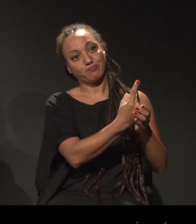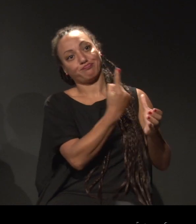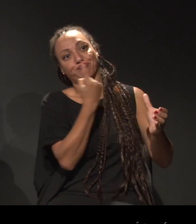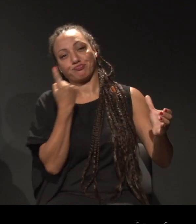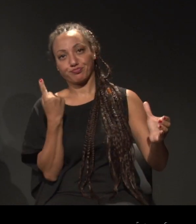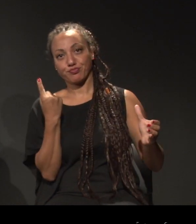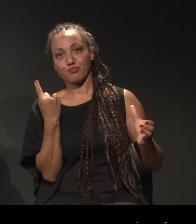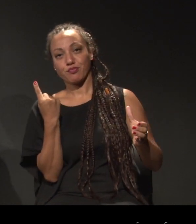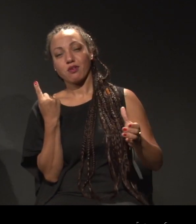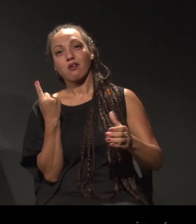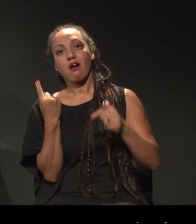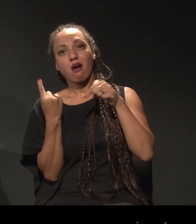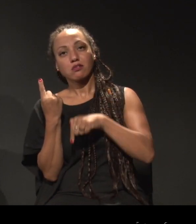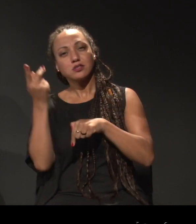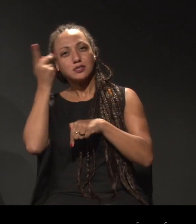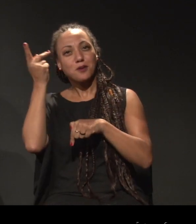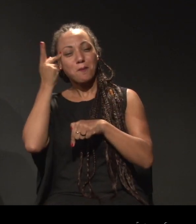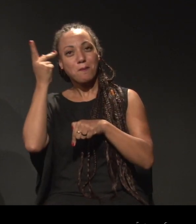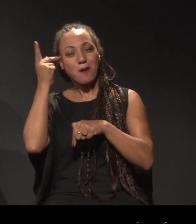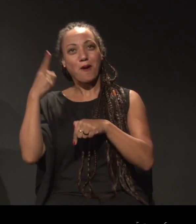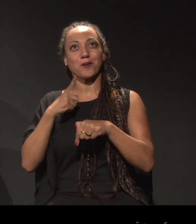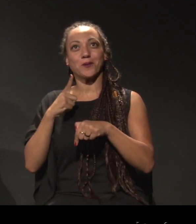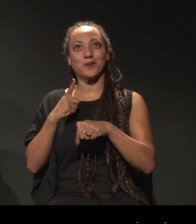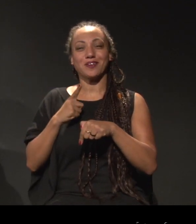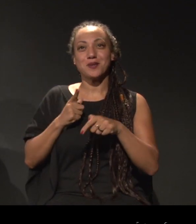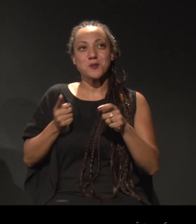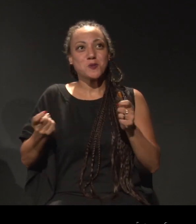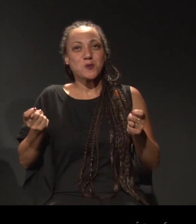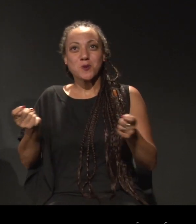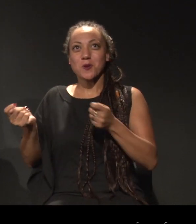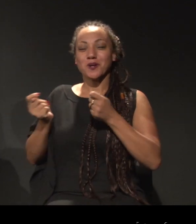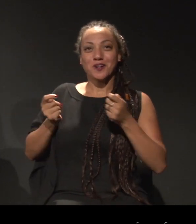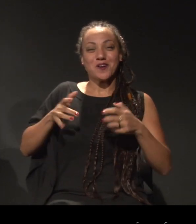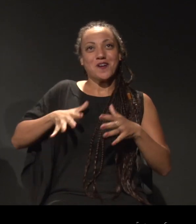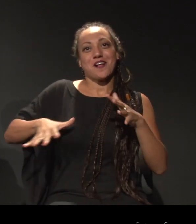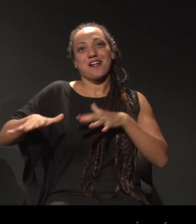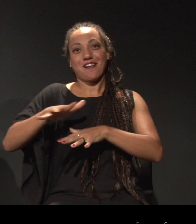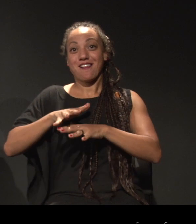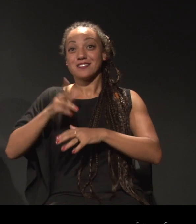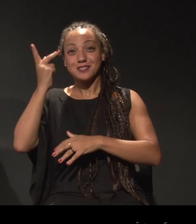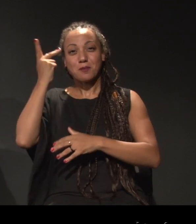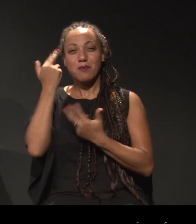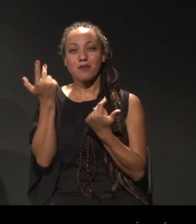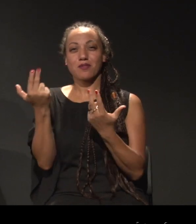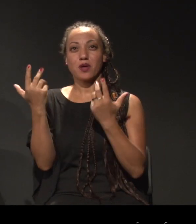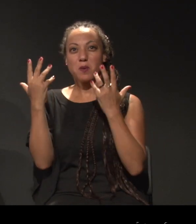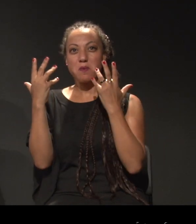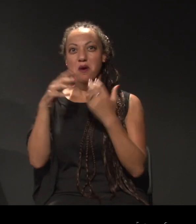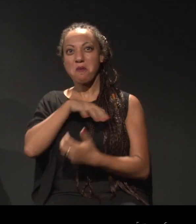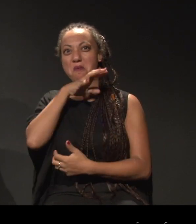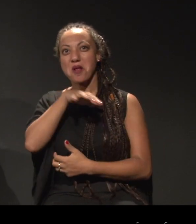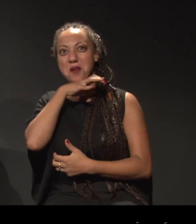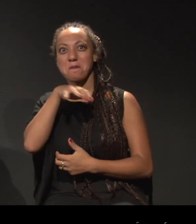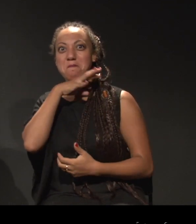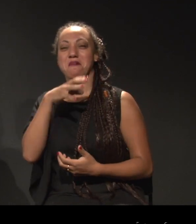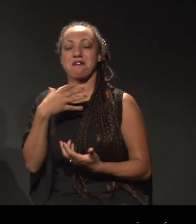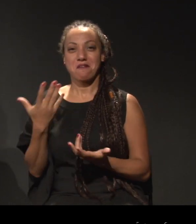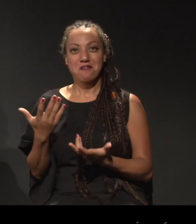dominar essa fera indomável que é São Paulo. A gente sabe, não é, gente? A sabe como é isso aqui.